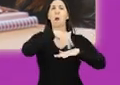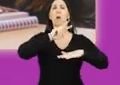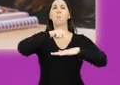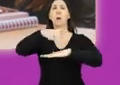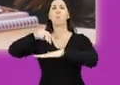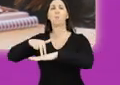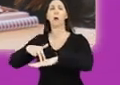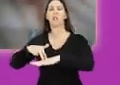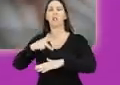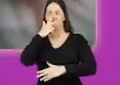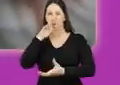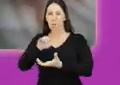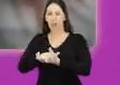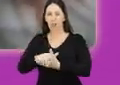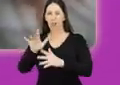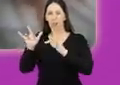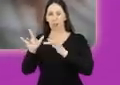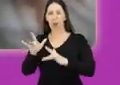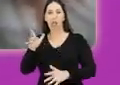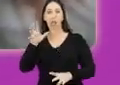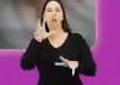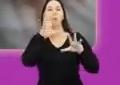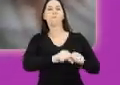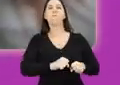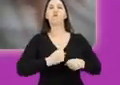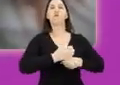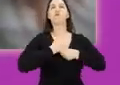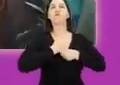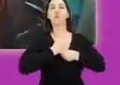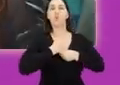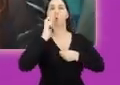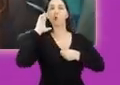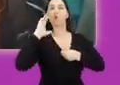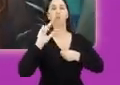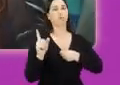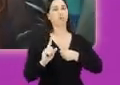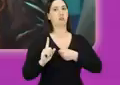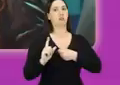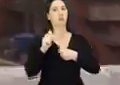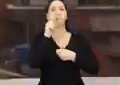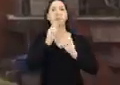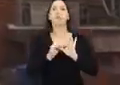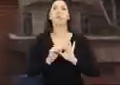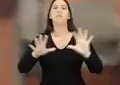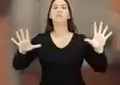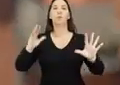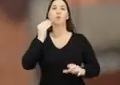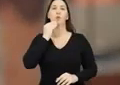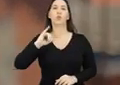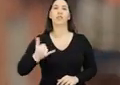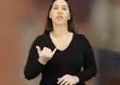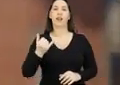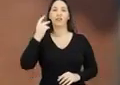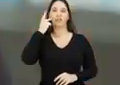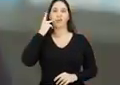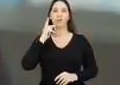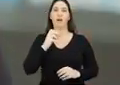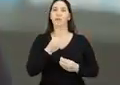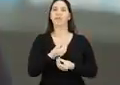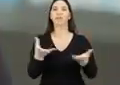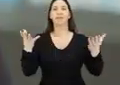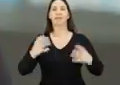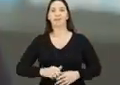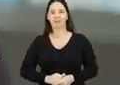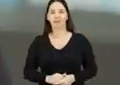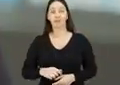de marido, de namorado. E aqui em São Paulo, nós respeitamos as mulheres, principalmente dando oportunidade. Eu tenho muito orgulho de